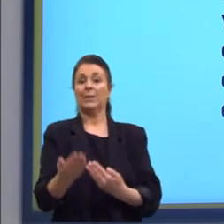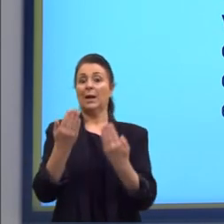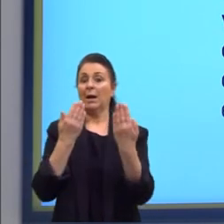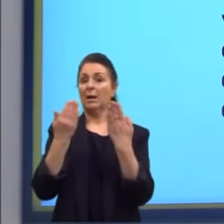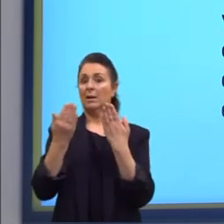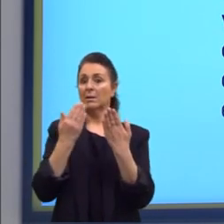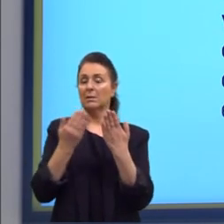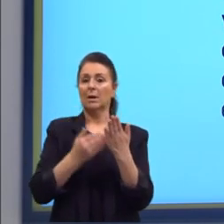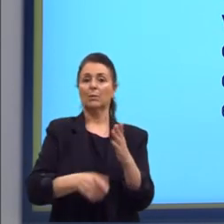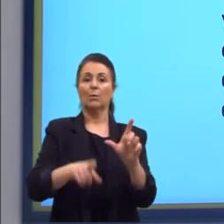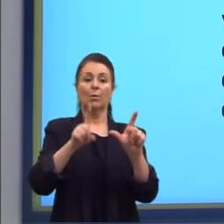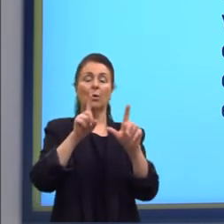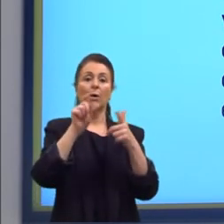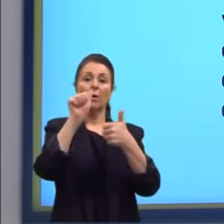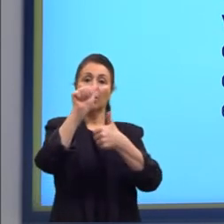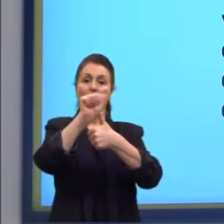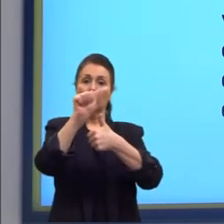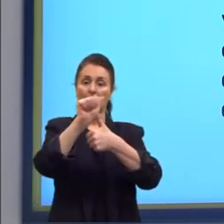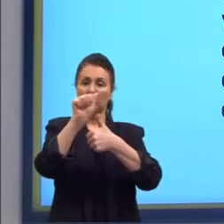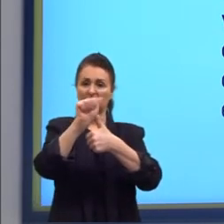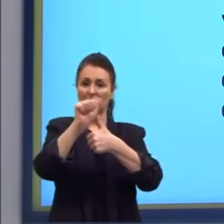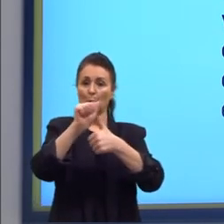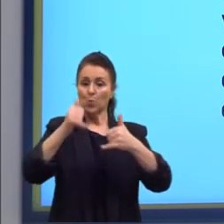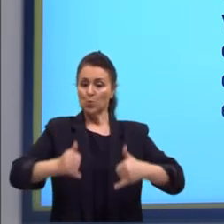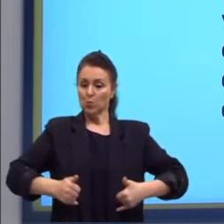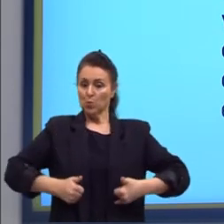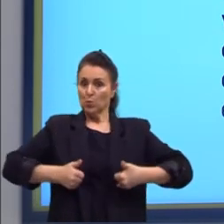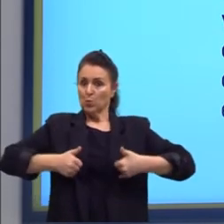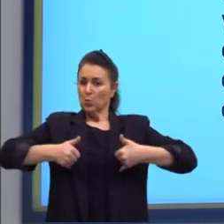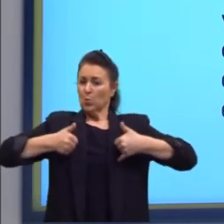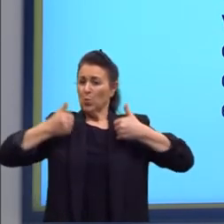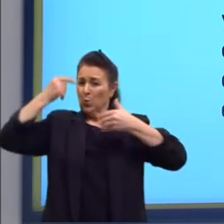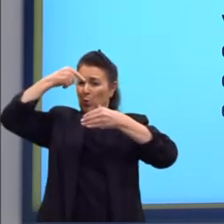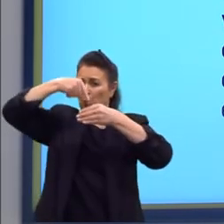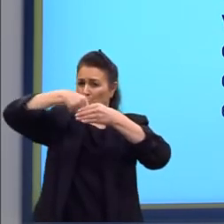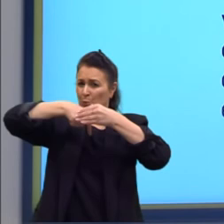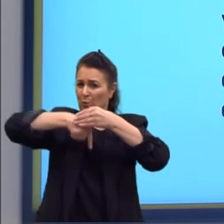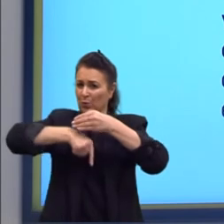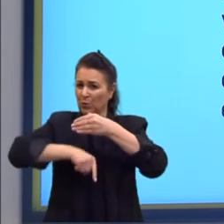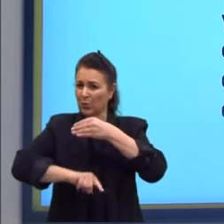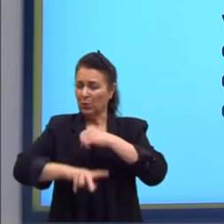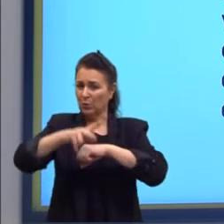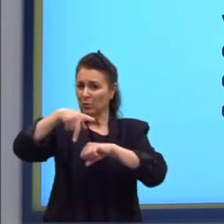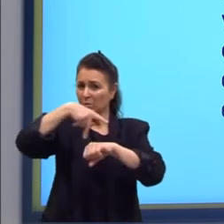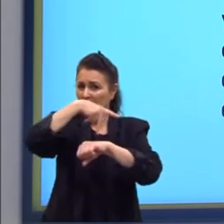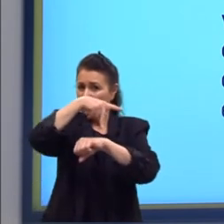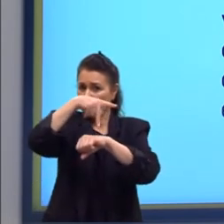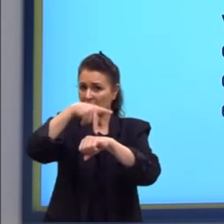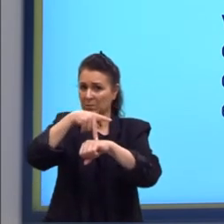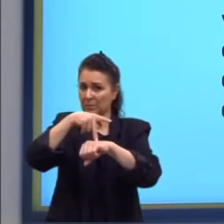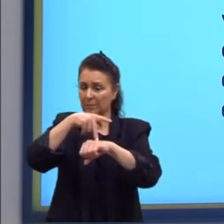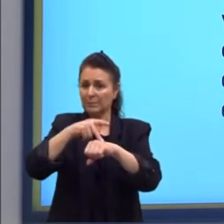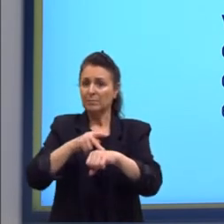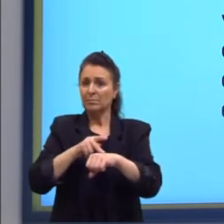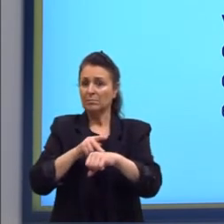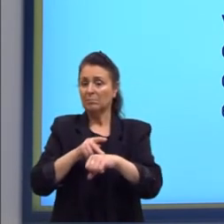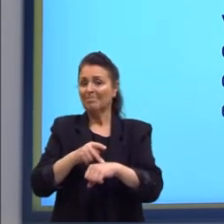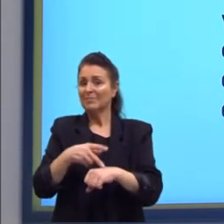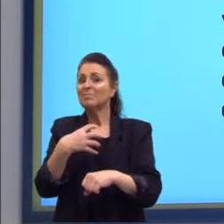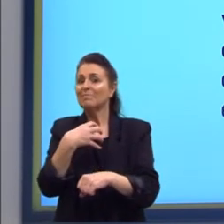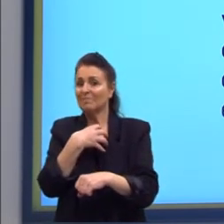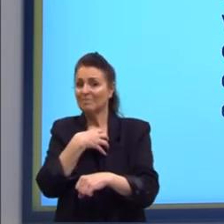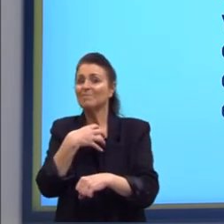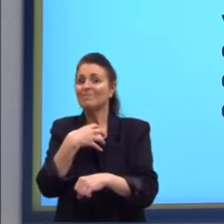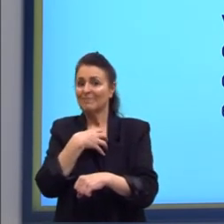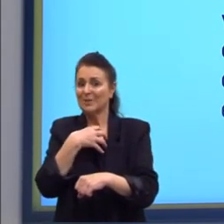letra A o ufanismo, a atitude de quem se orgulha excessivamente do país em quem nasceu, é o tom que se